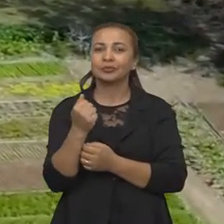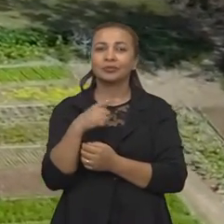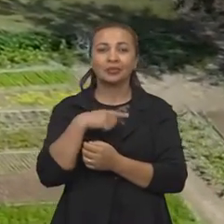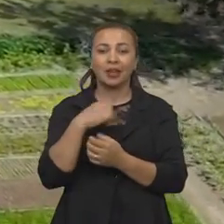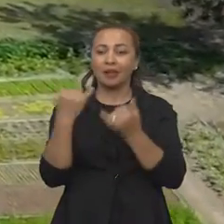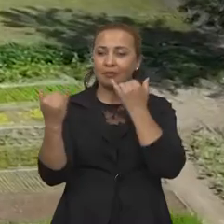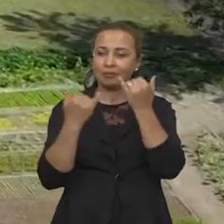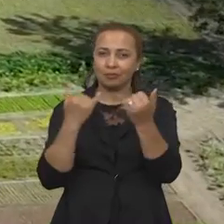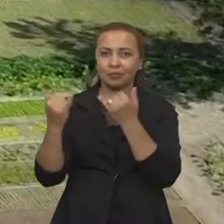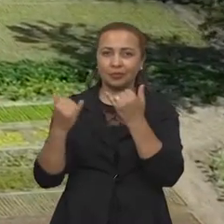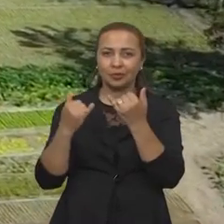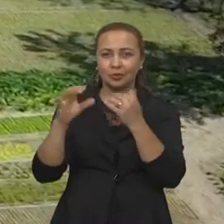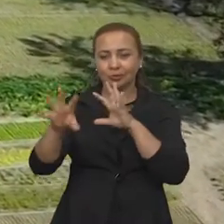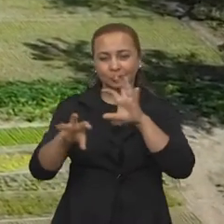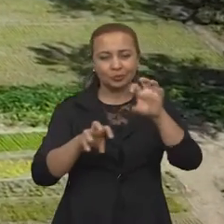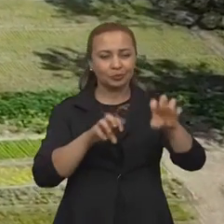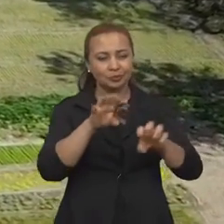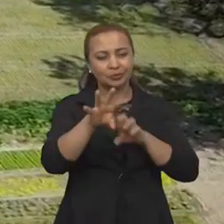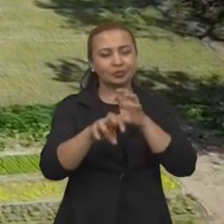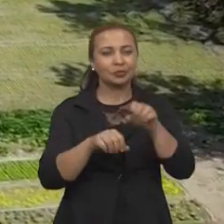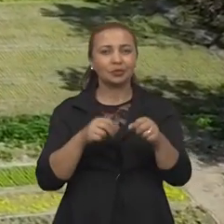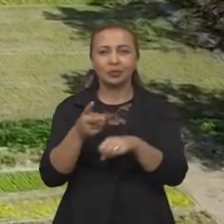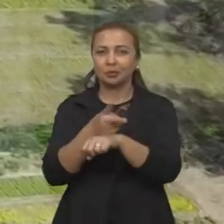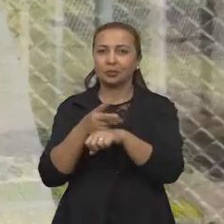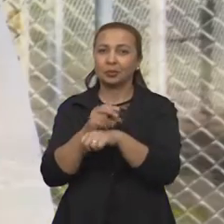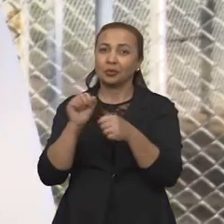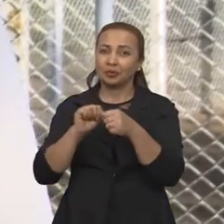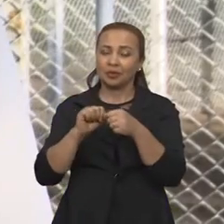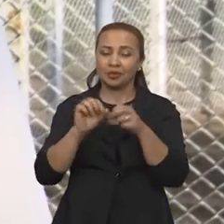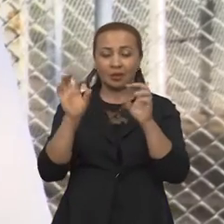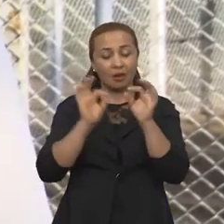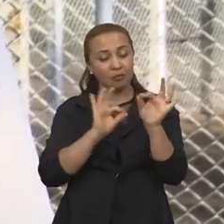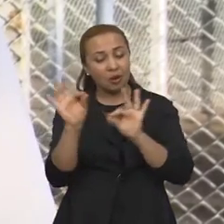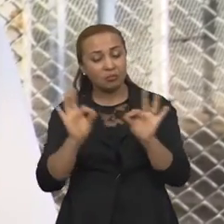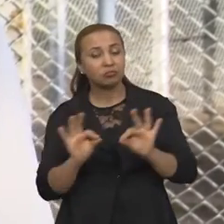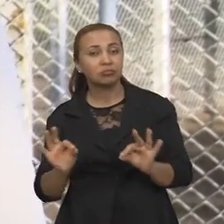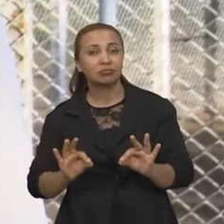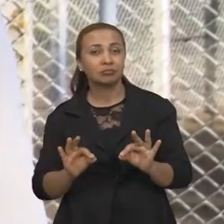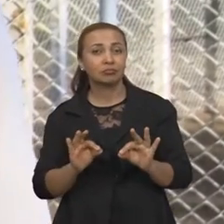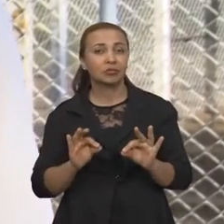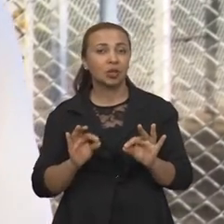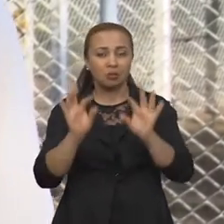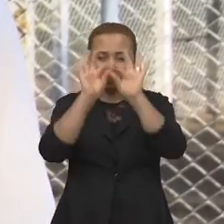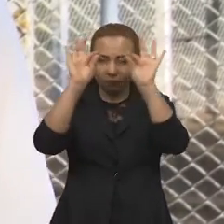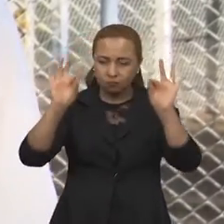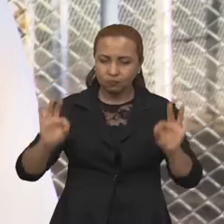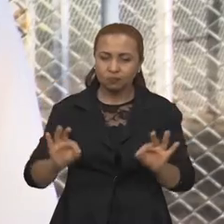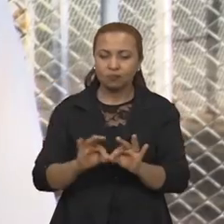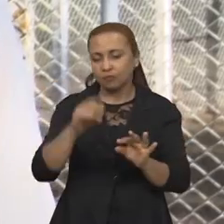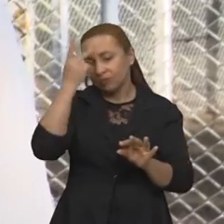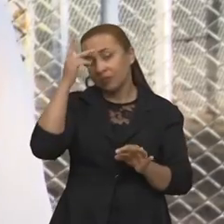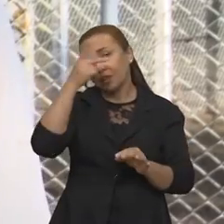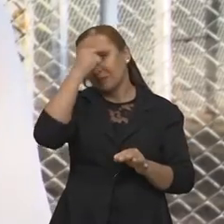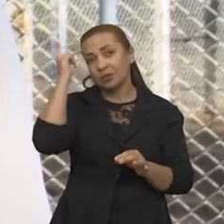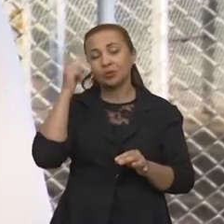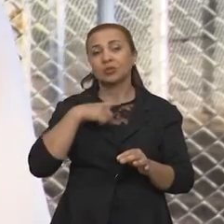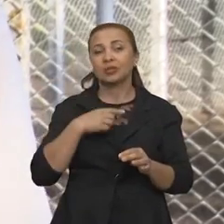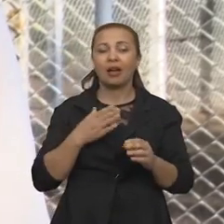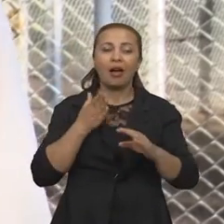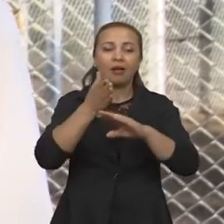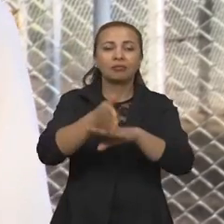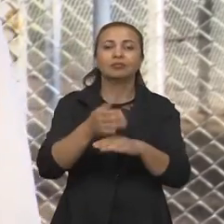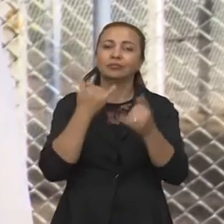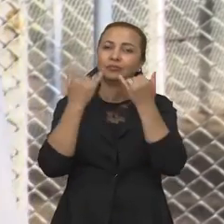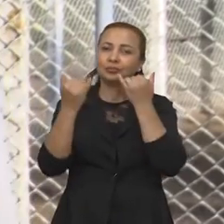tem essas informações e procura elaborar um planejamento para que mais pessoas tenham acesso à